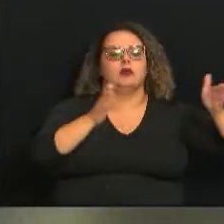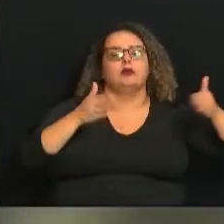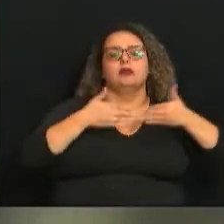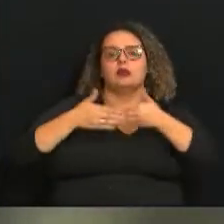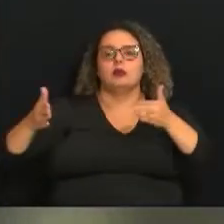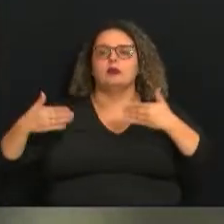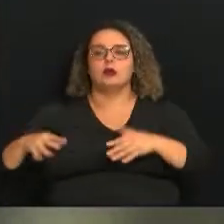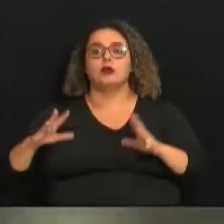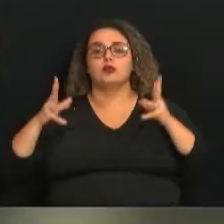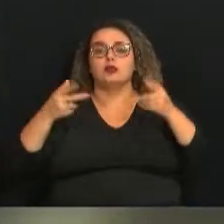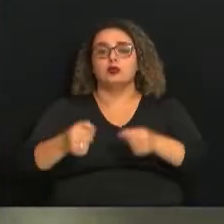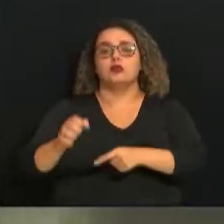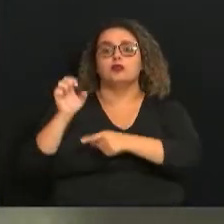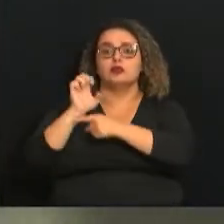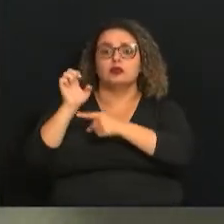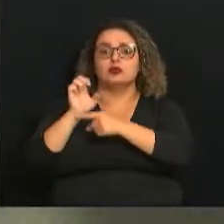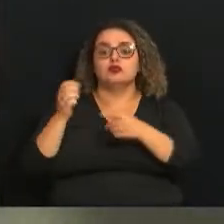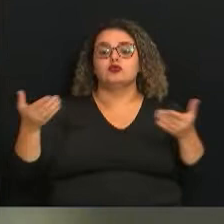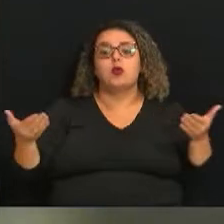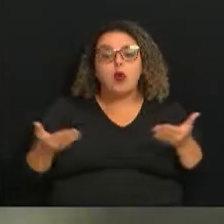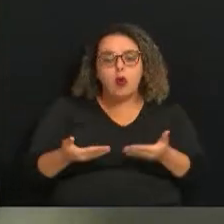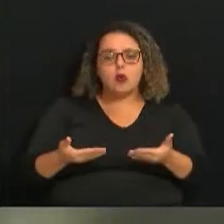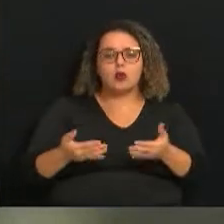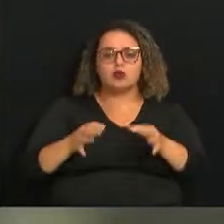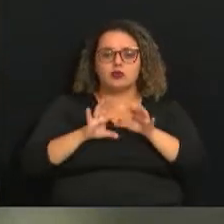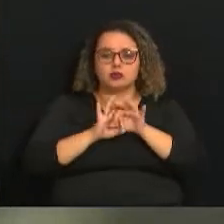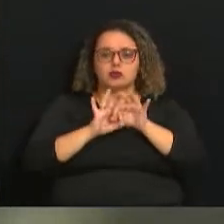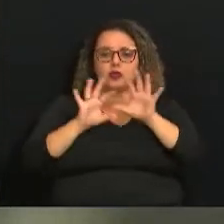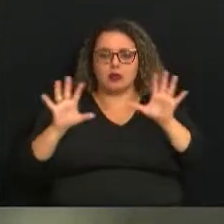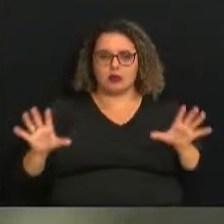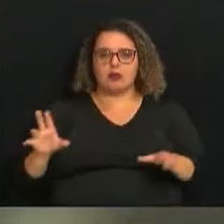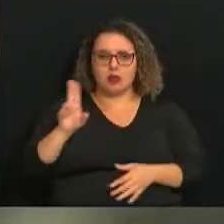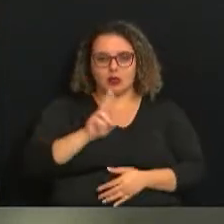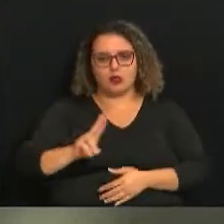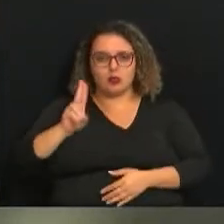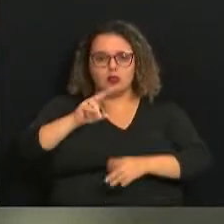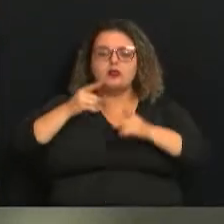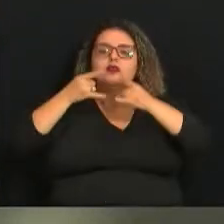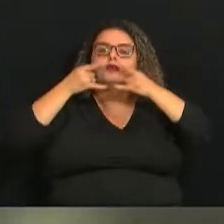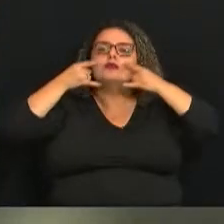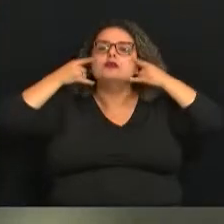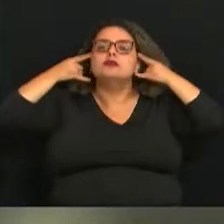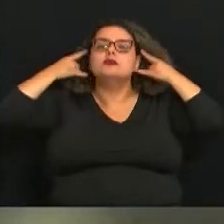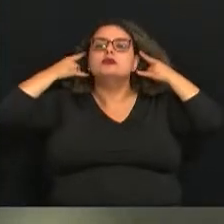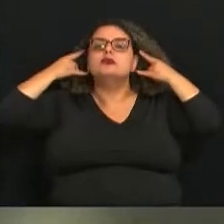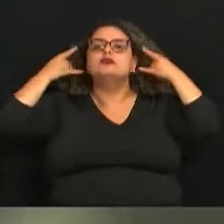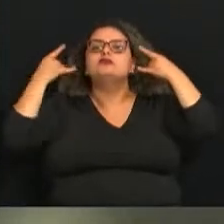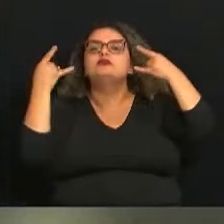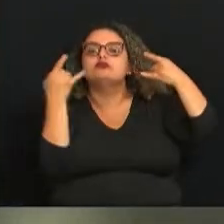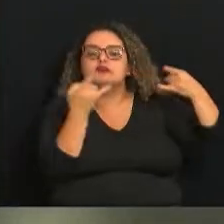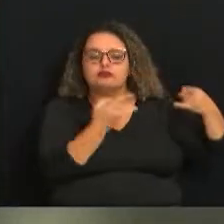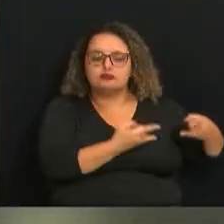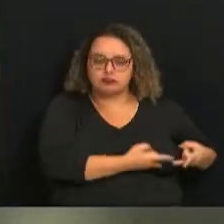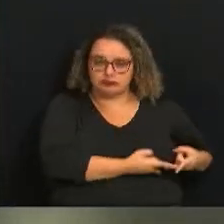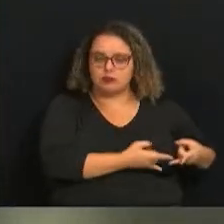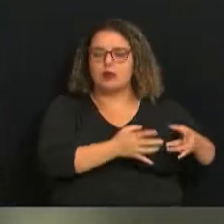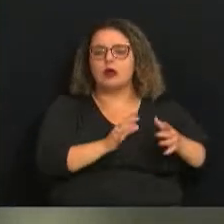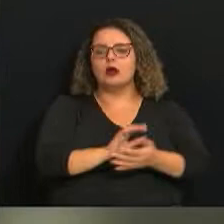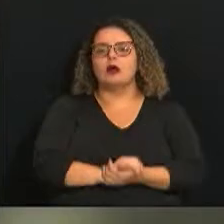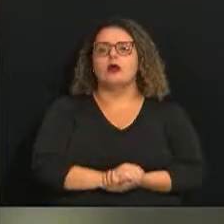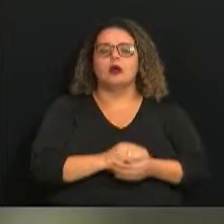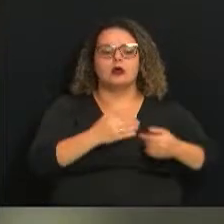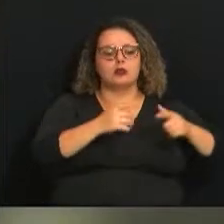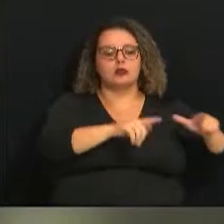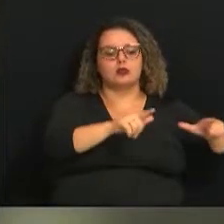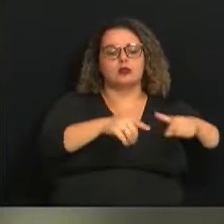hoje. Este decreto libera o uso de máscaras pela população em ambientes abertos em